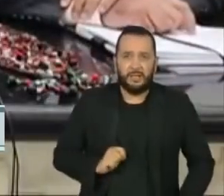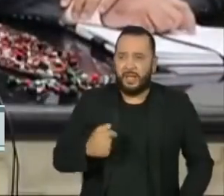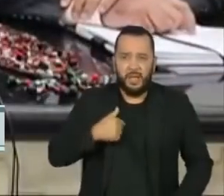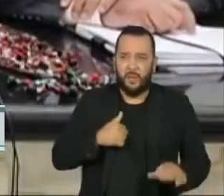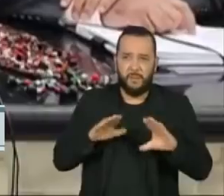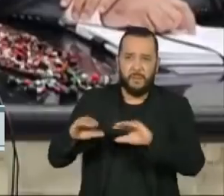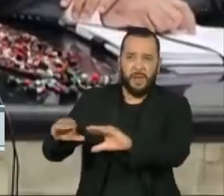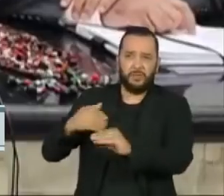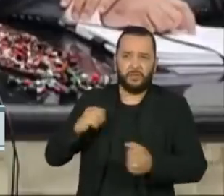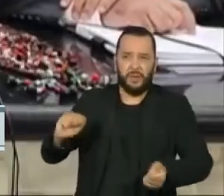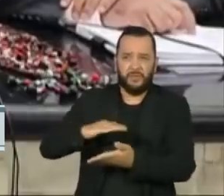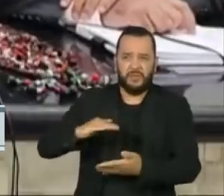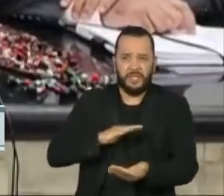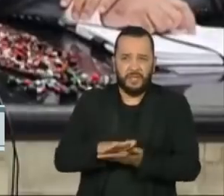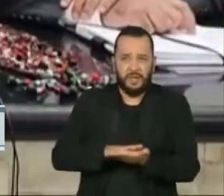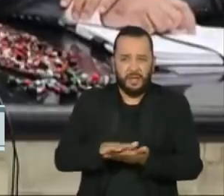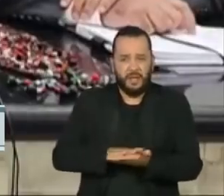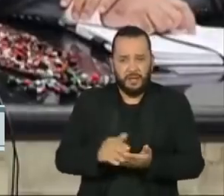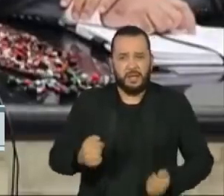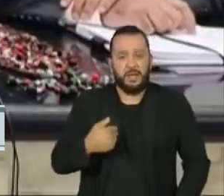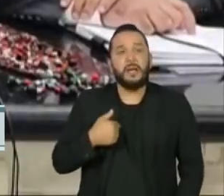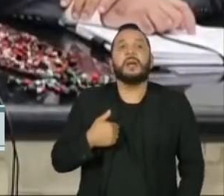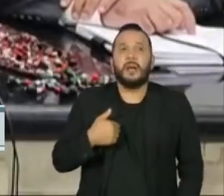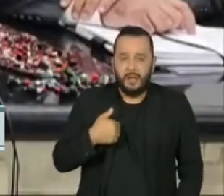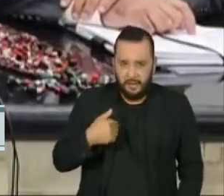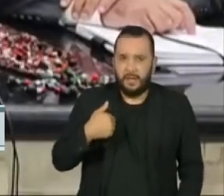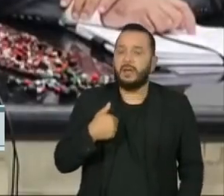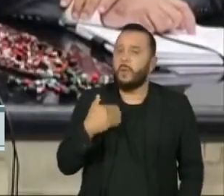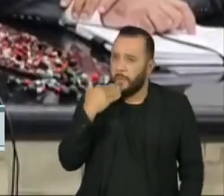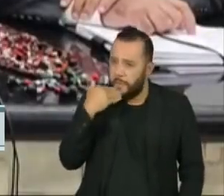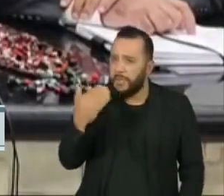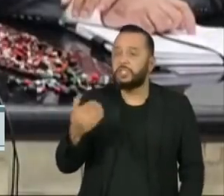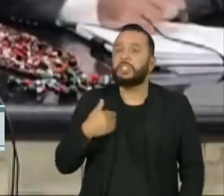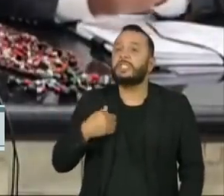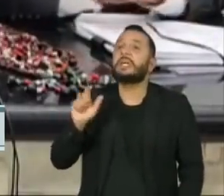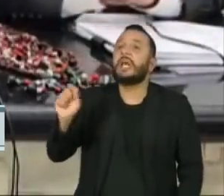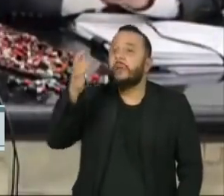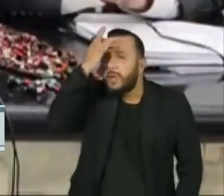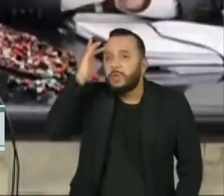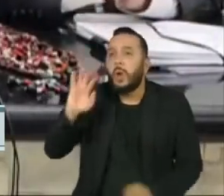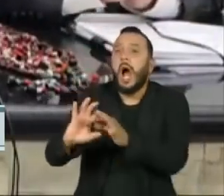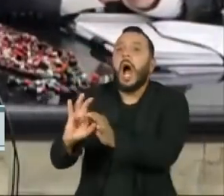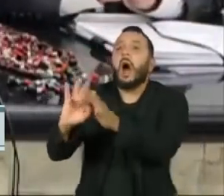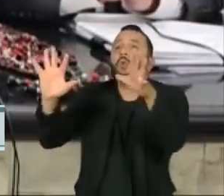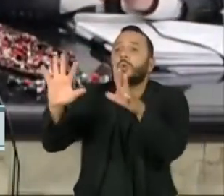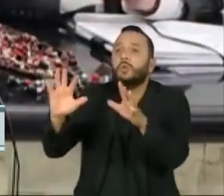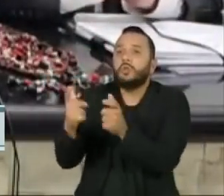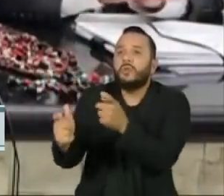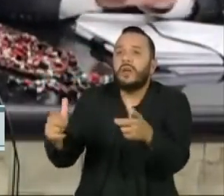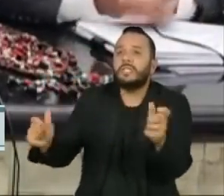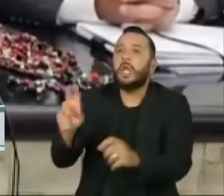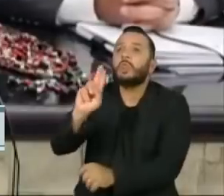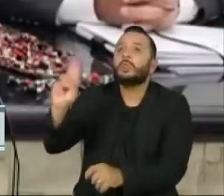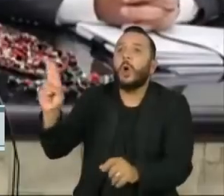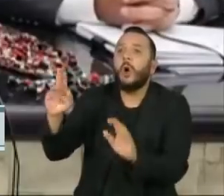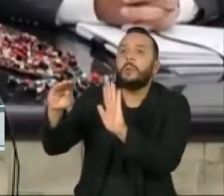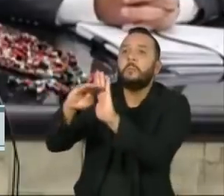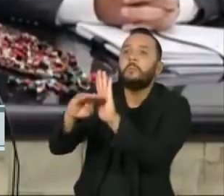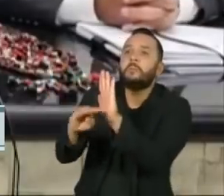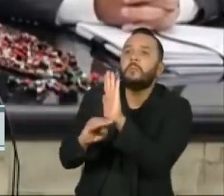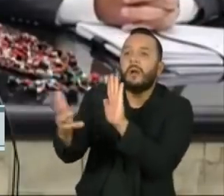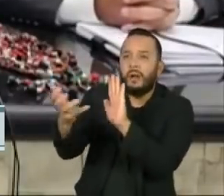lá. Eu pedi, né, esse oficialmente, o nome das pessoas que aprovaram a vacina para